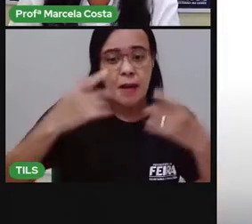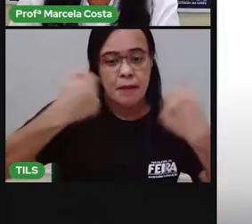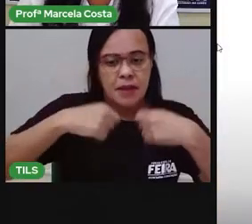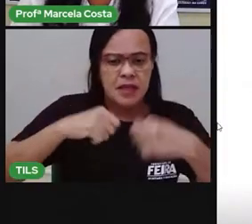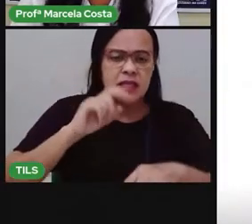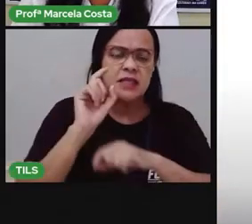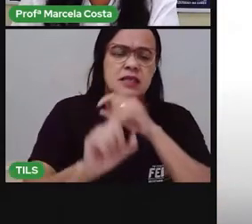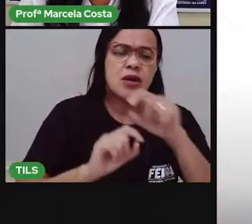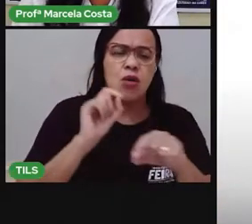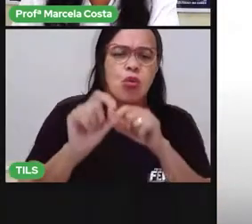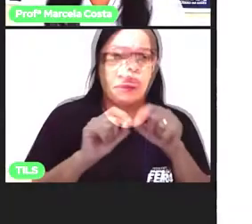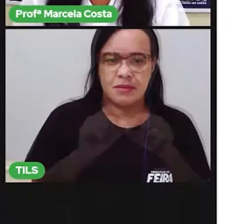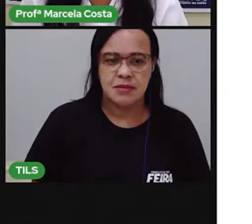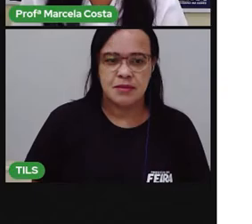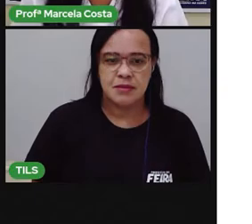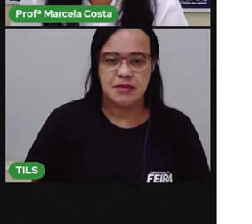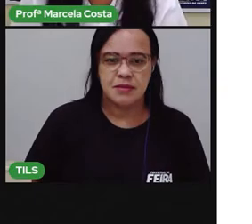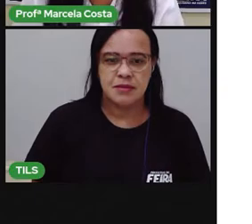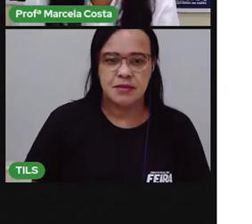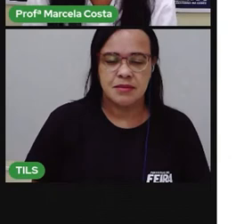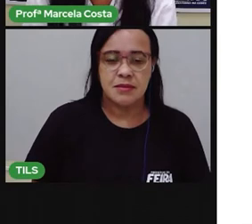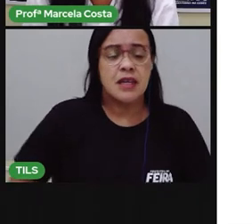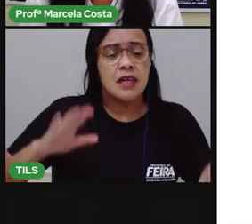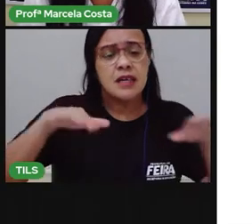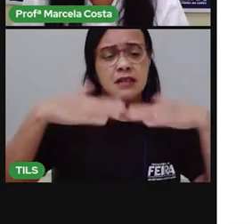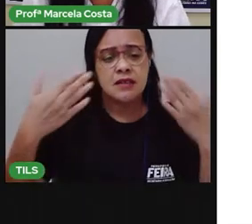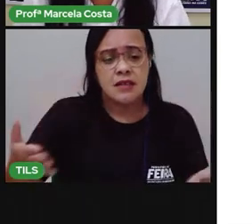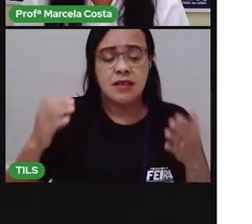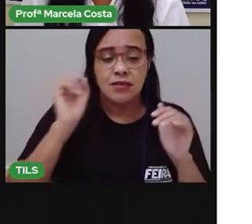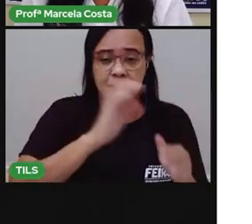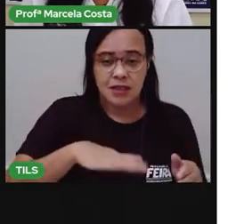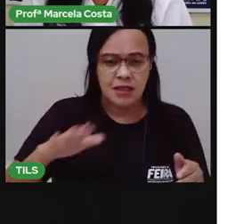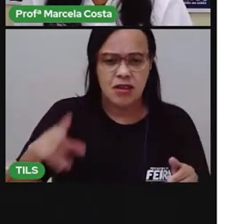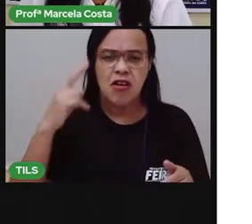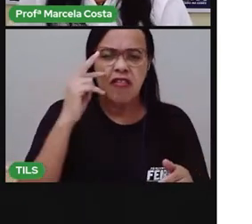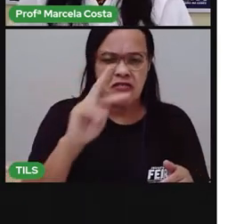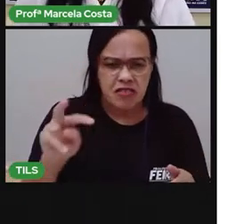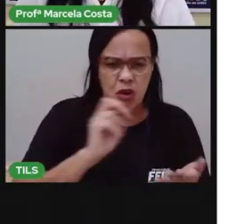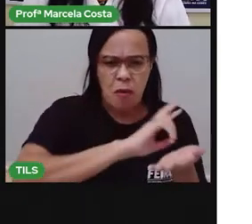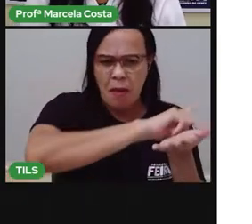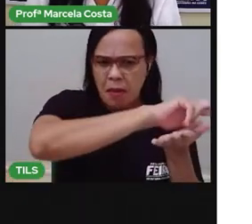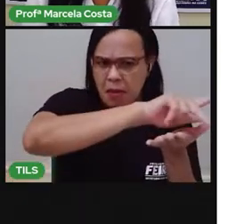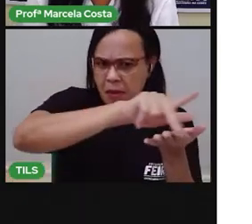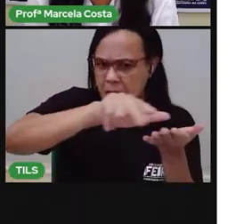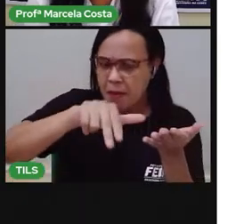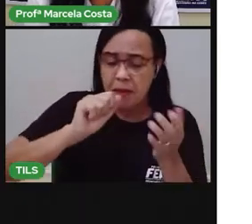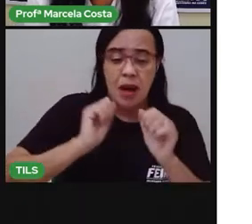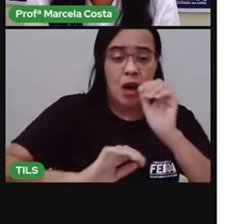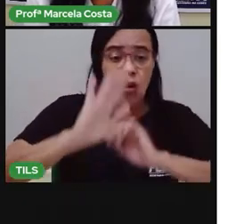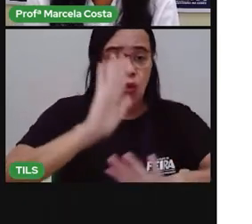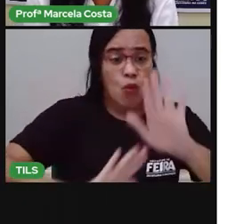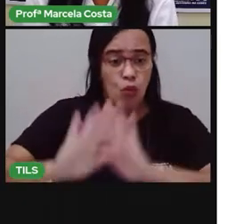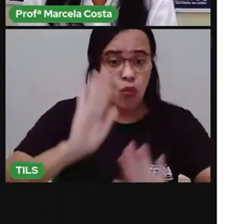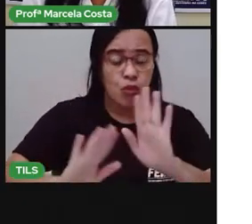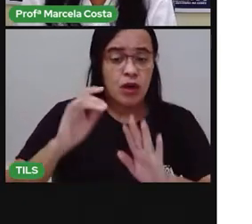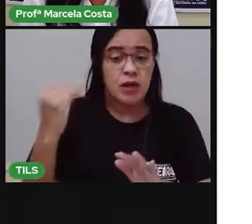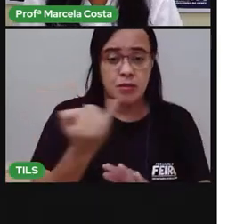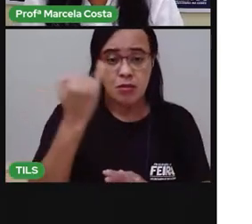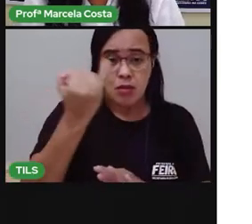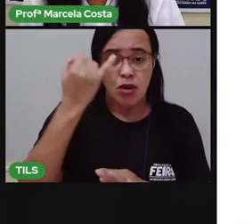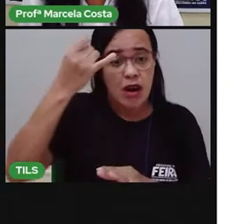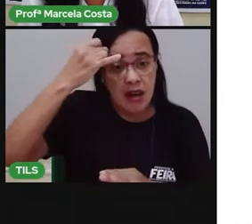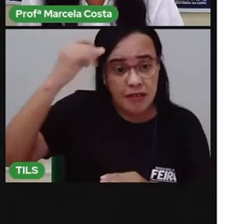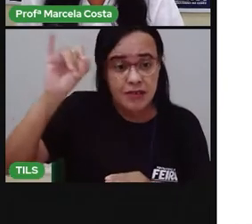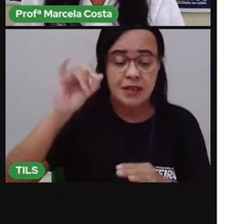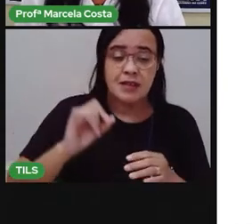Quarentena segura esbote e axê. Então, crianças, a gente viu ali no vídeo, né, alguns cuidados importantes para evitar